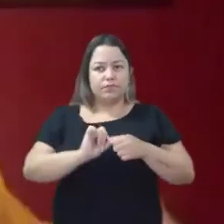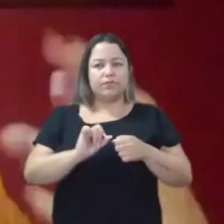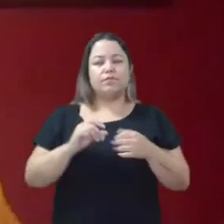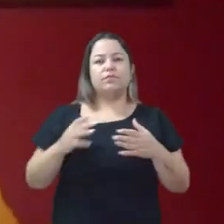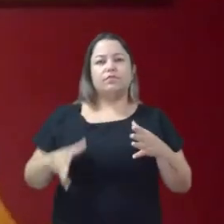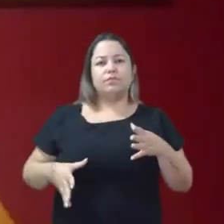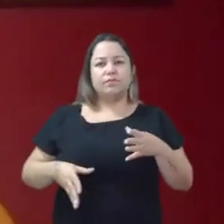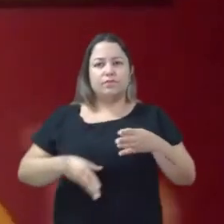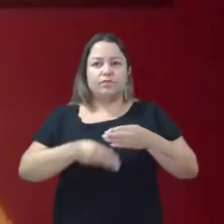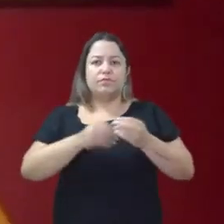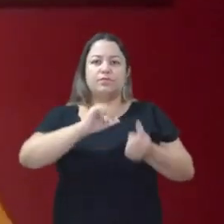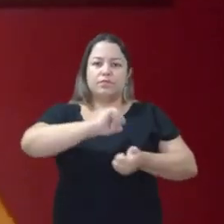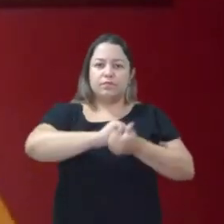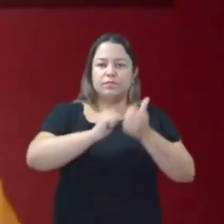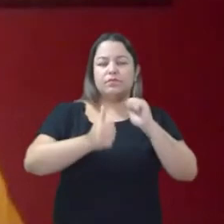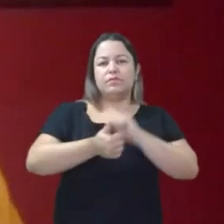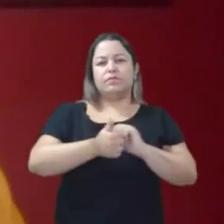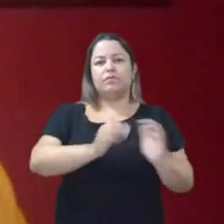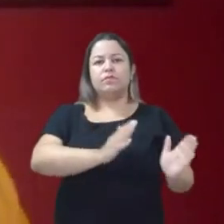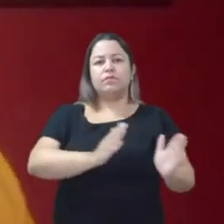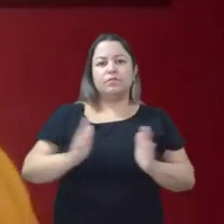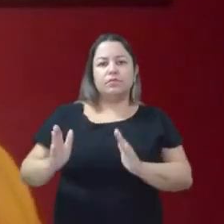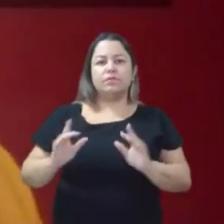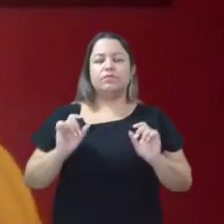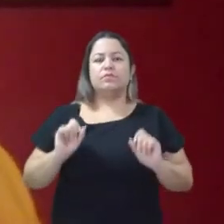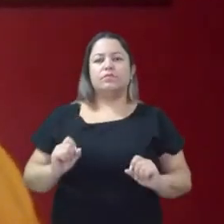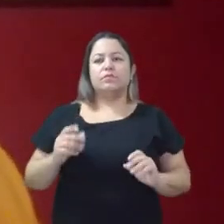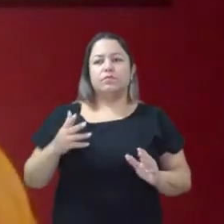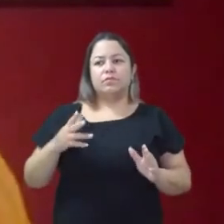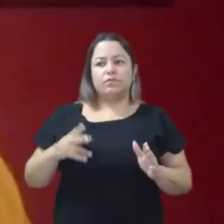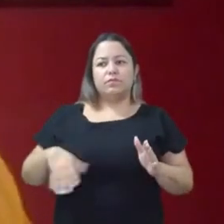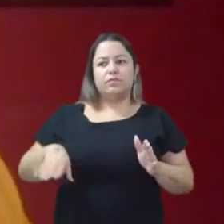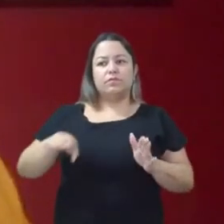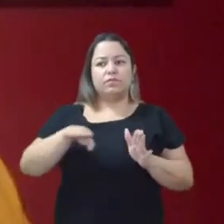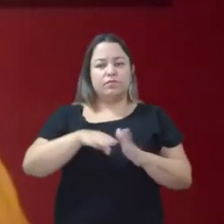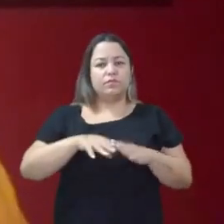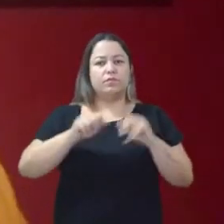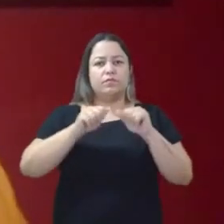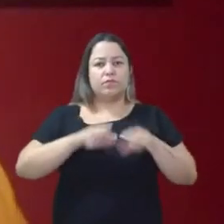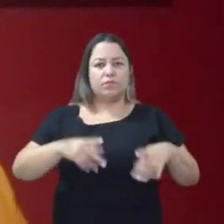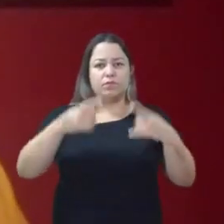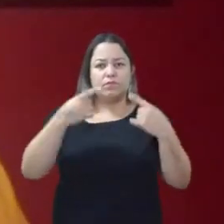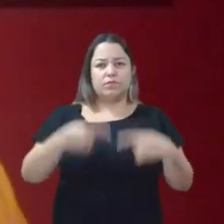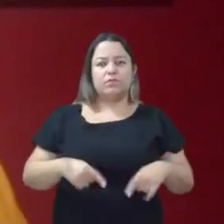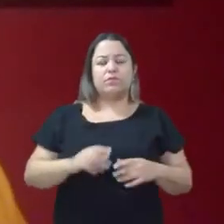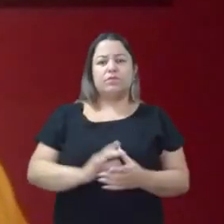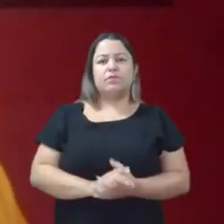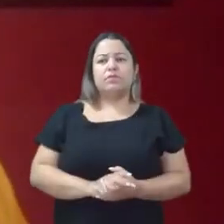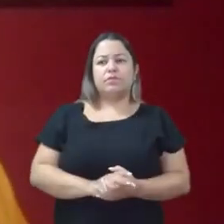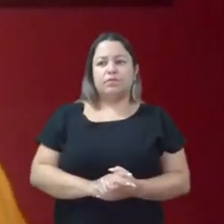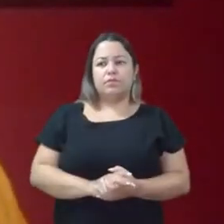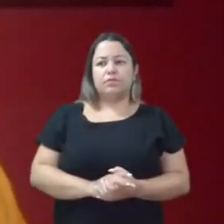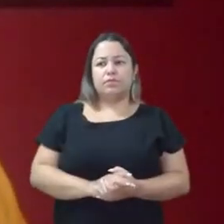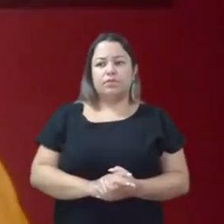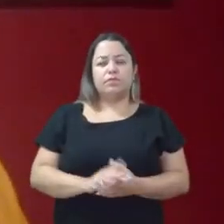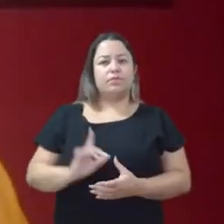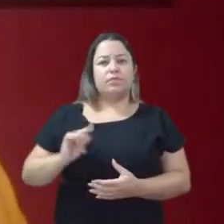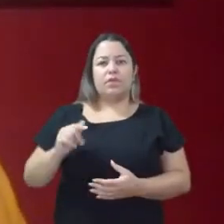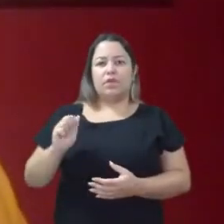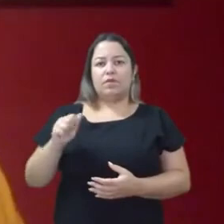ter um público, um nicho, mas também chegar politizando o debate. CN Chia,